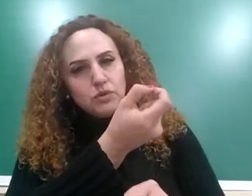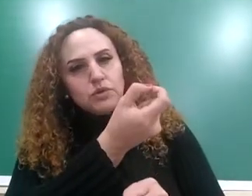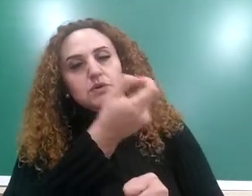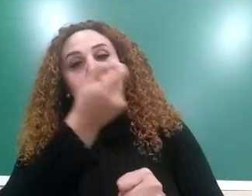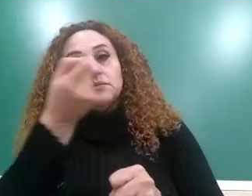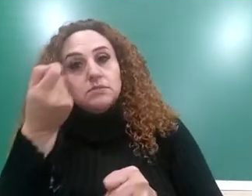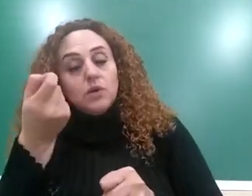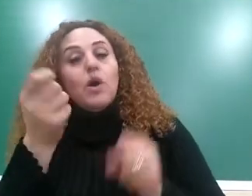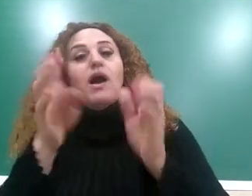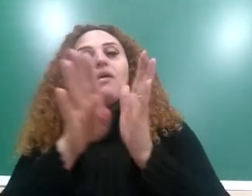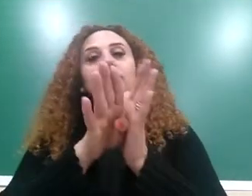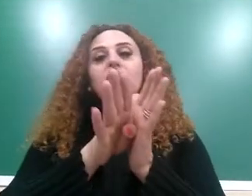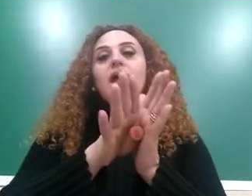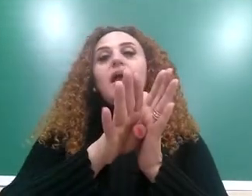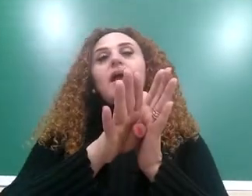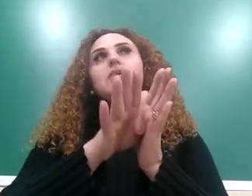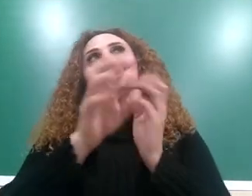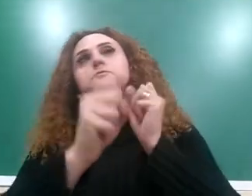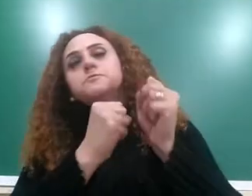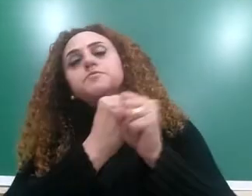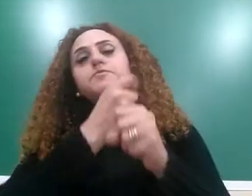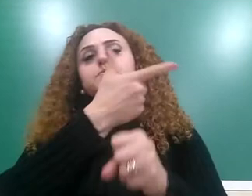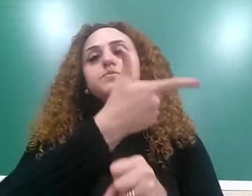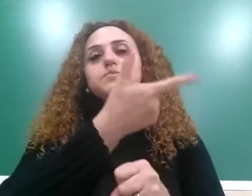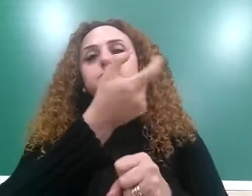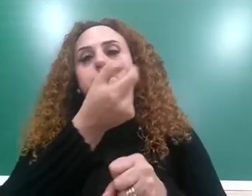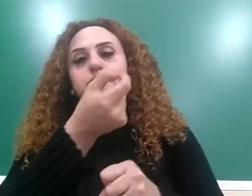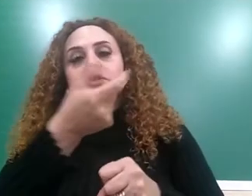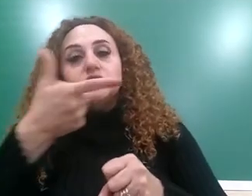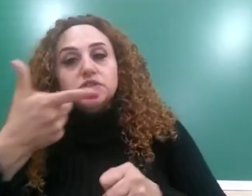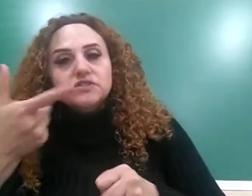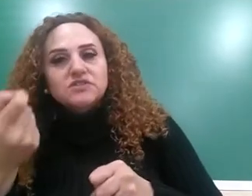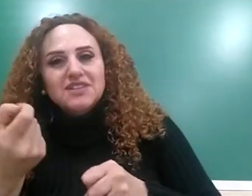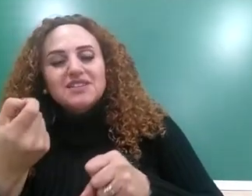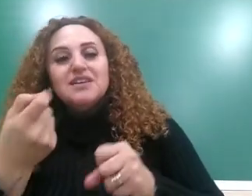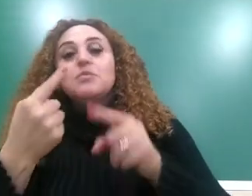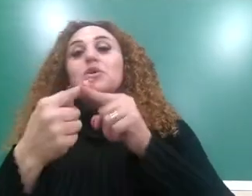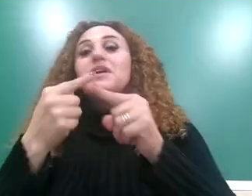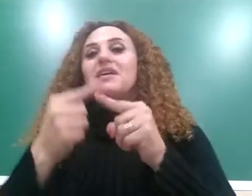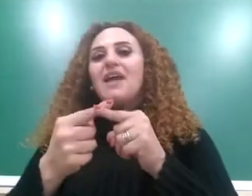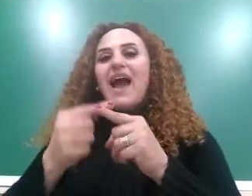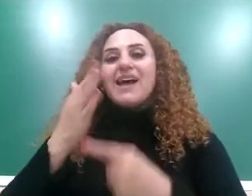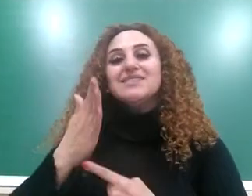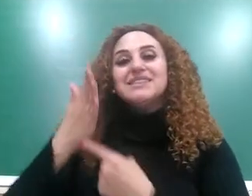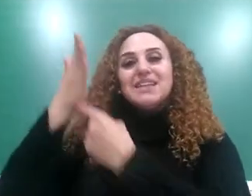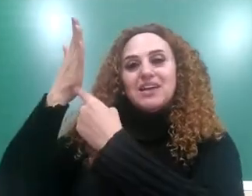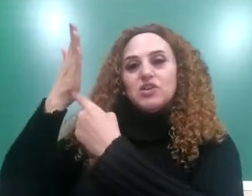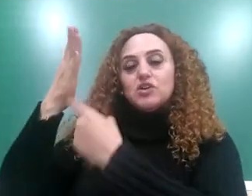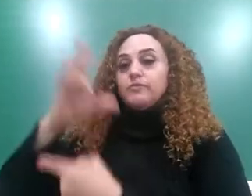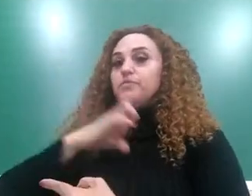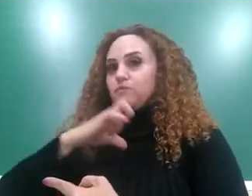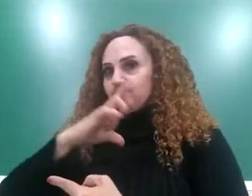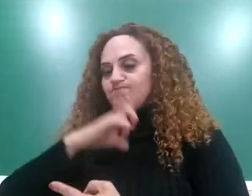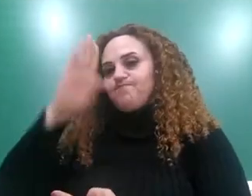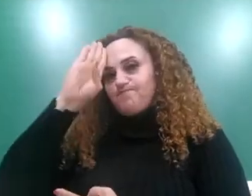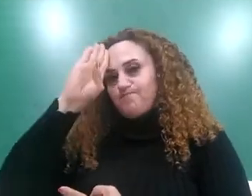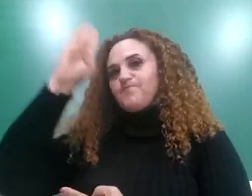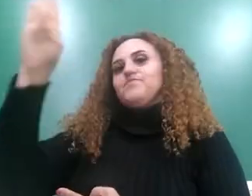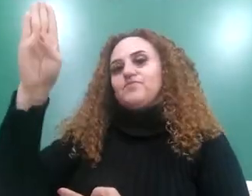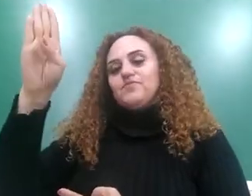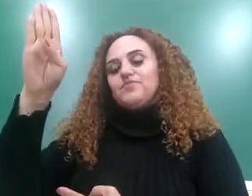tema do nosso ebook, quando as tecnologias tiveram um papel importantíssimo na manutenção e na